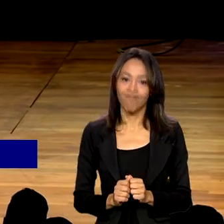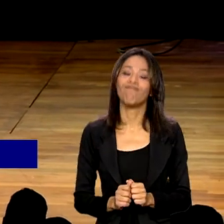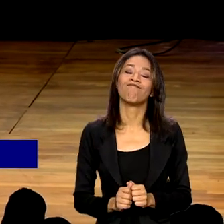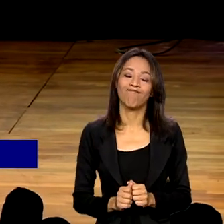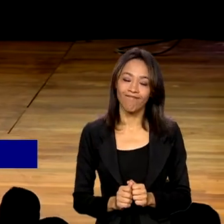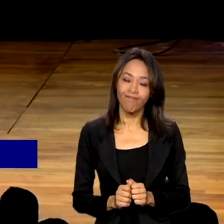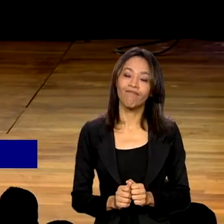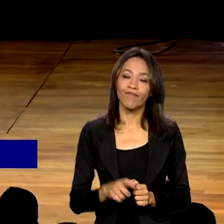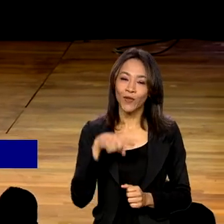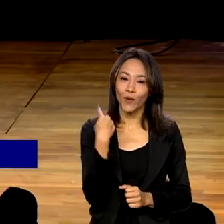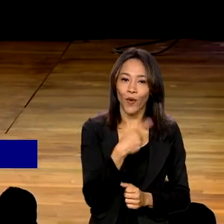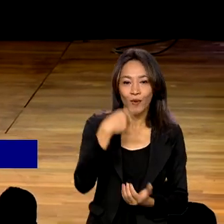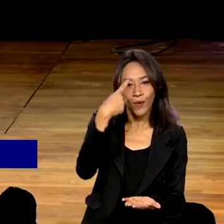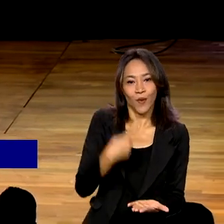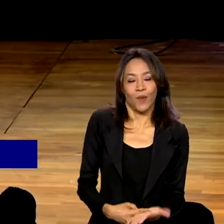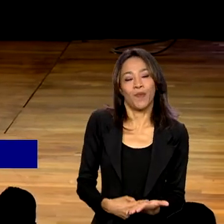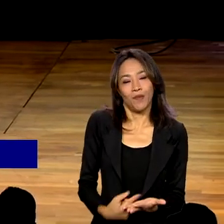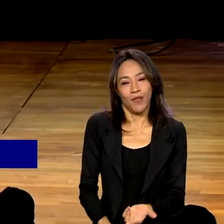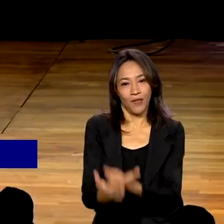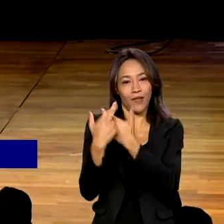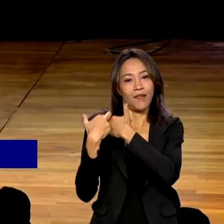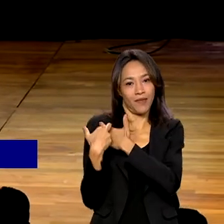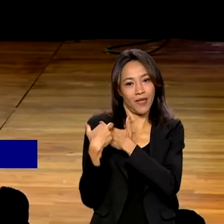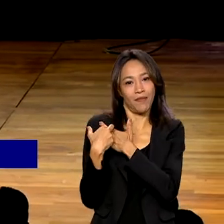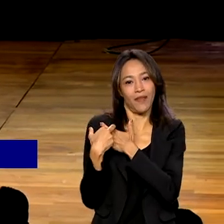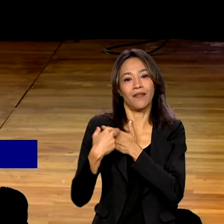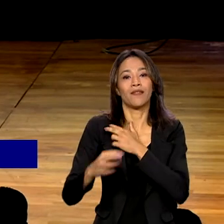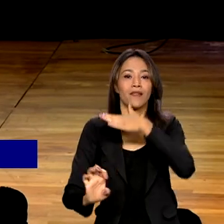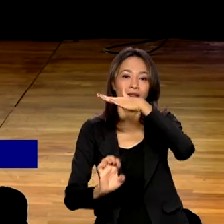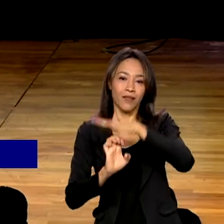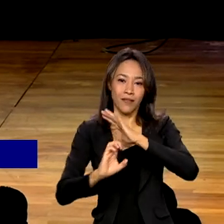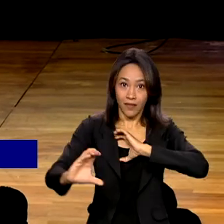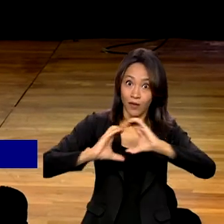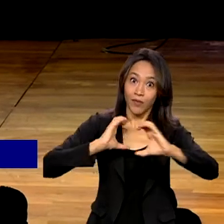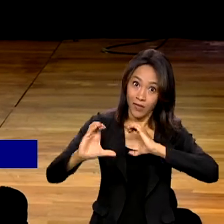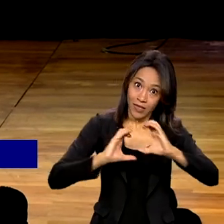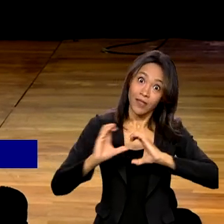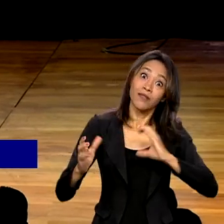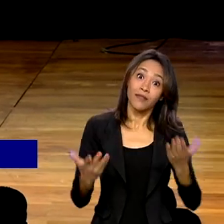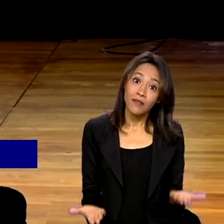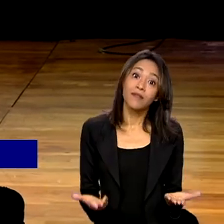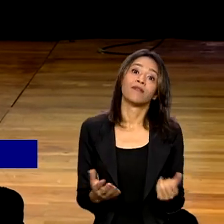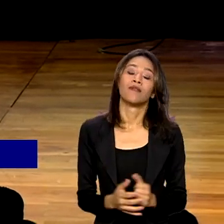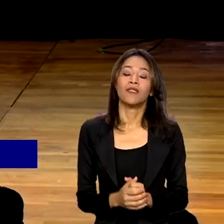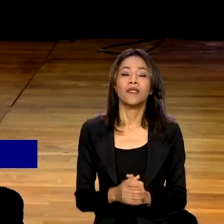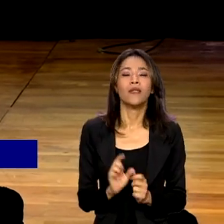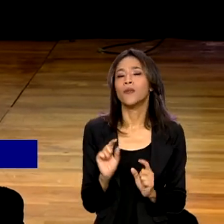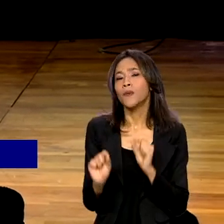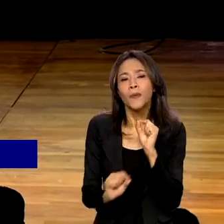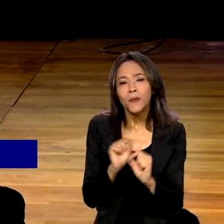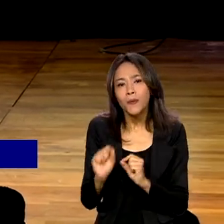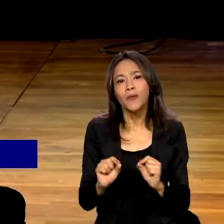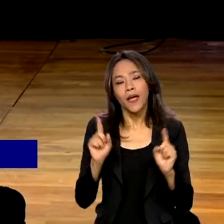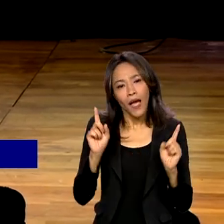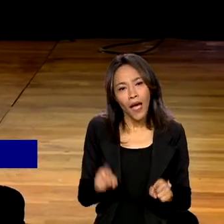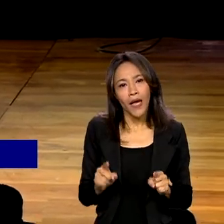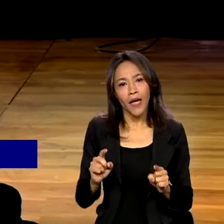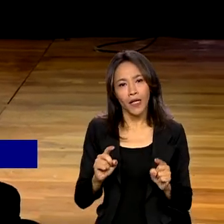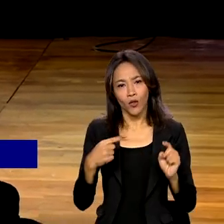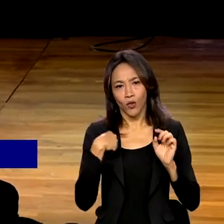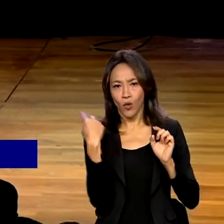nosso cumprimento, da missão da empresa e da comunicação pública, que é simplesmente, através dos nossos